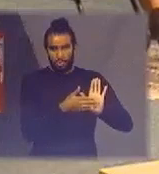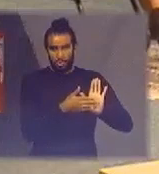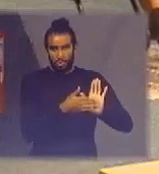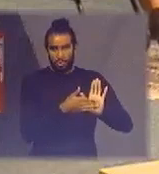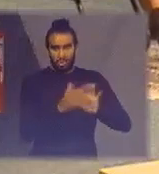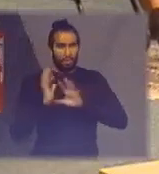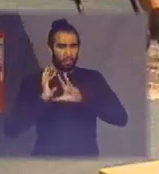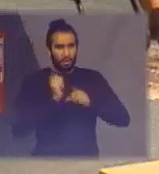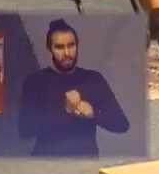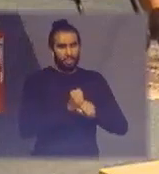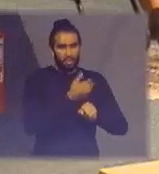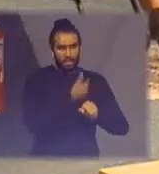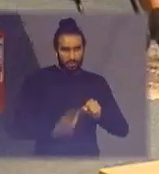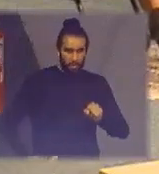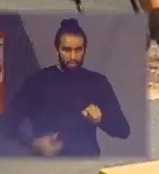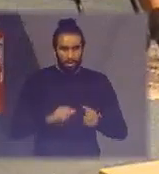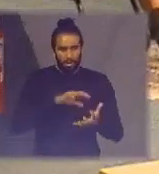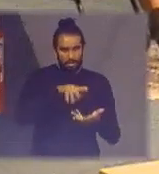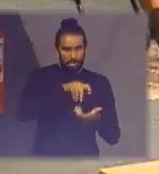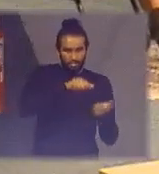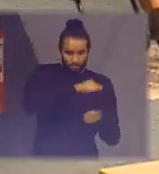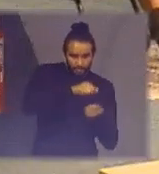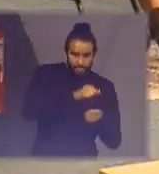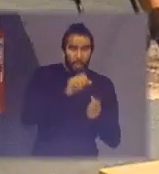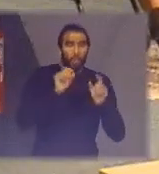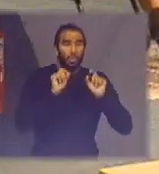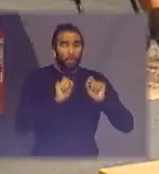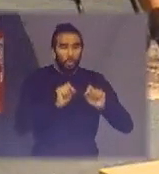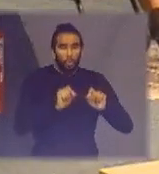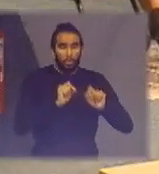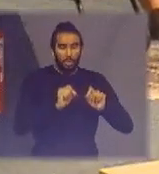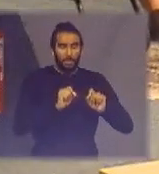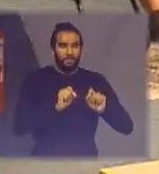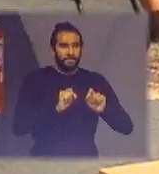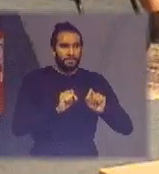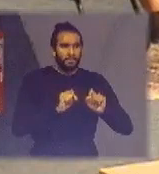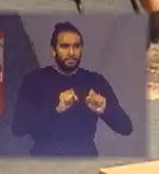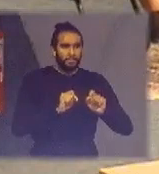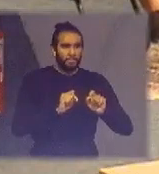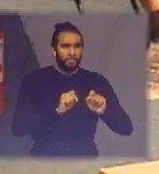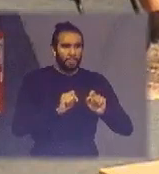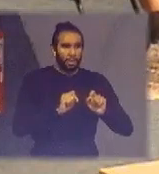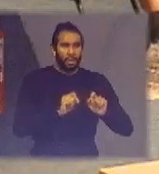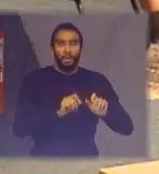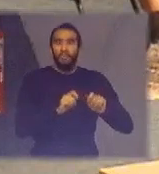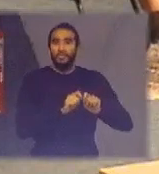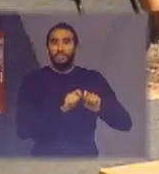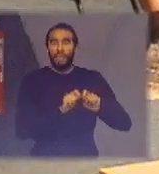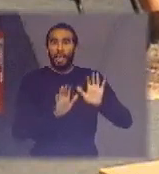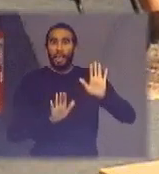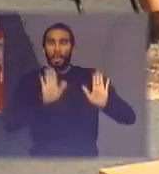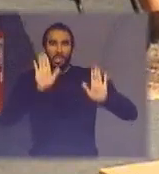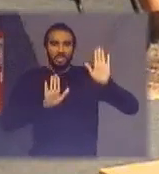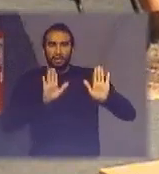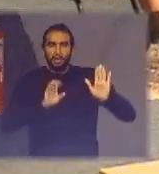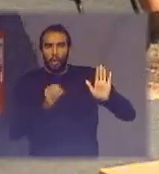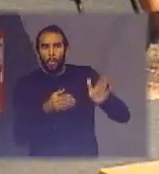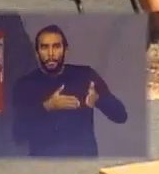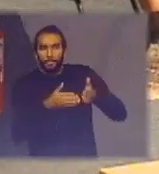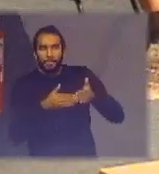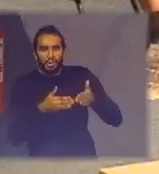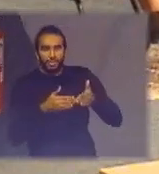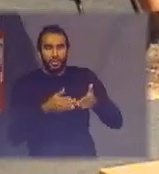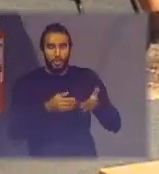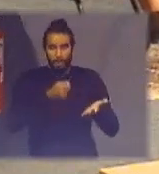públicas sustentáveis é que no requisito na licitação você só